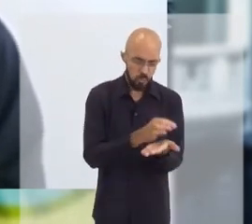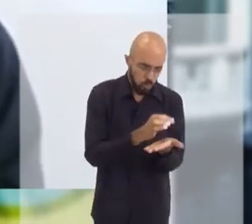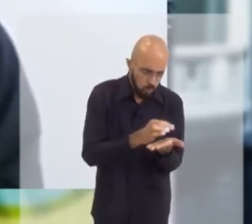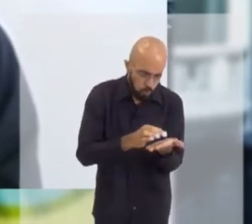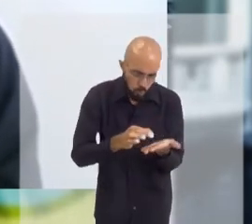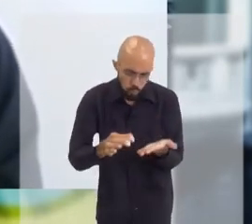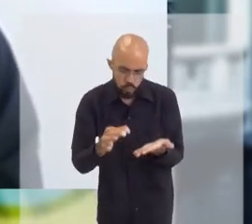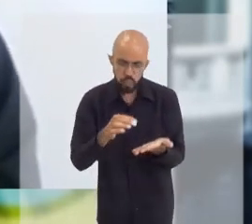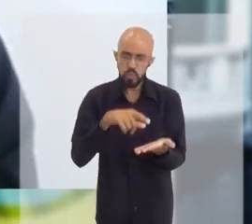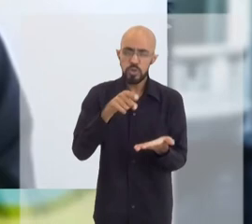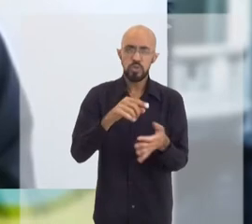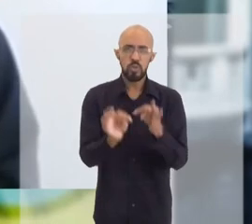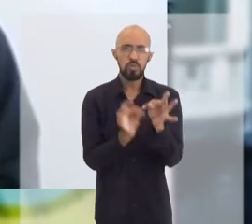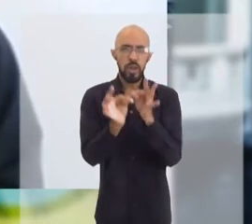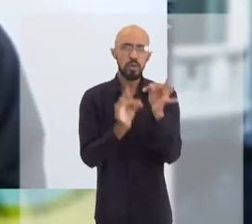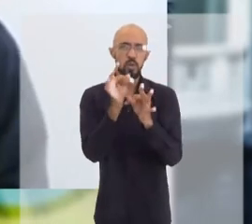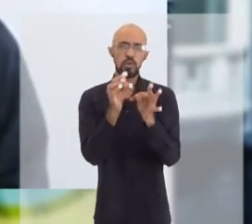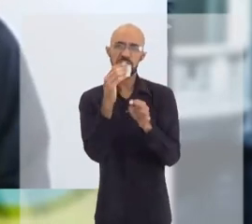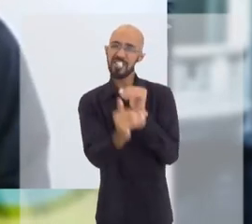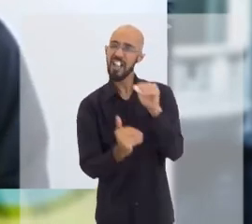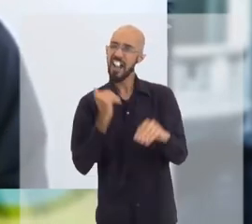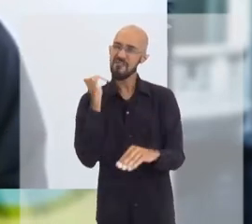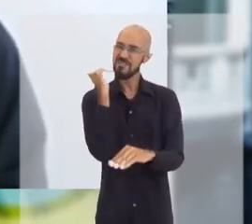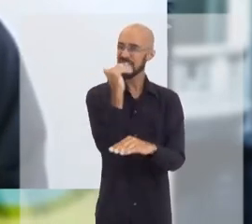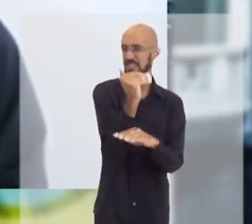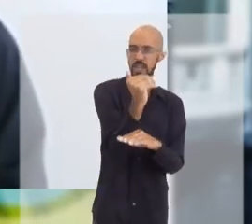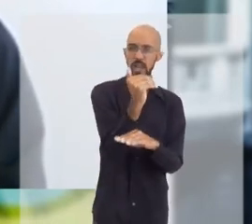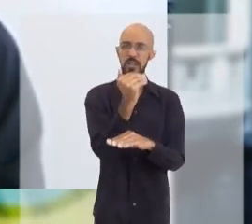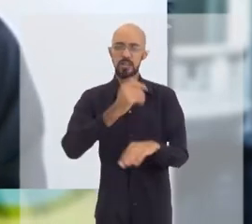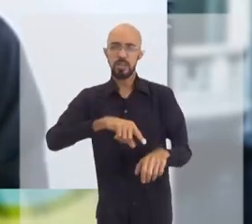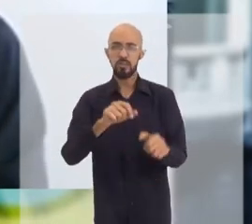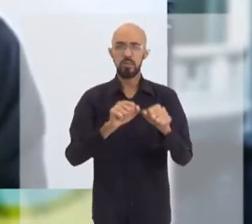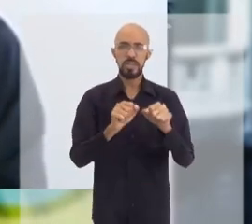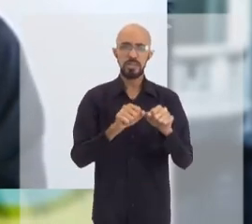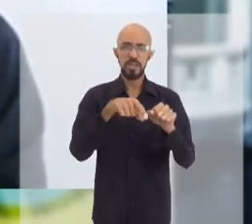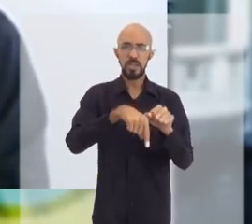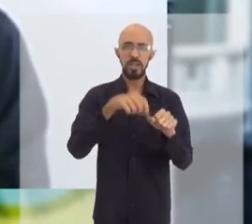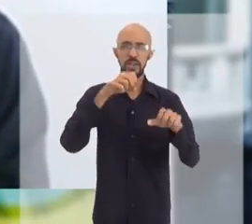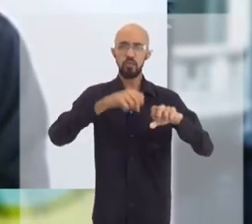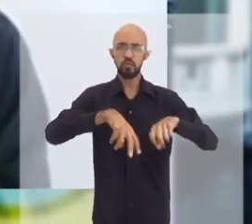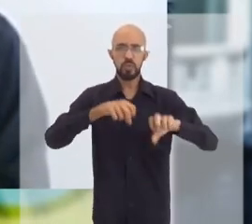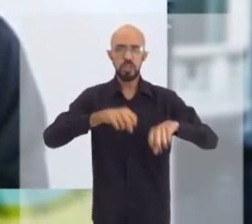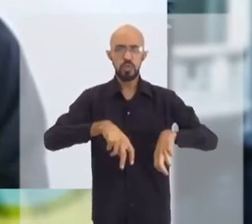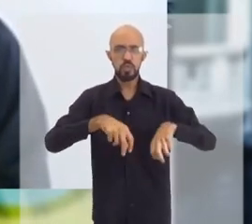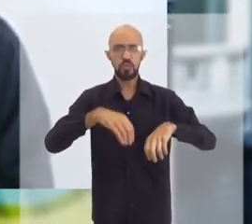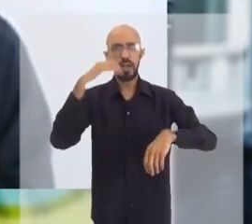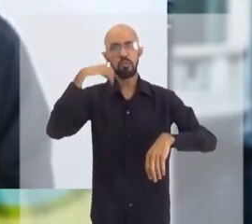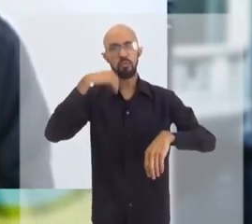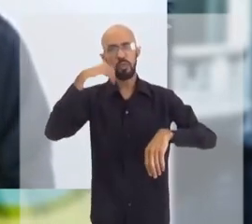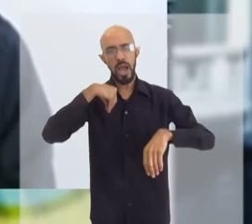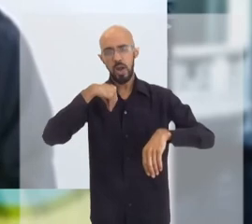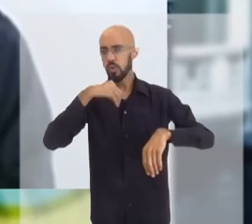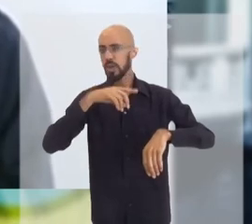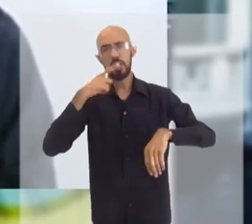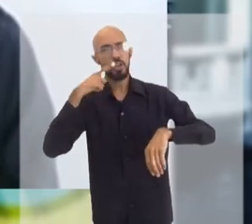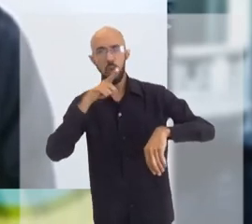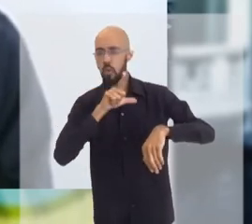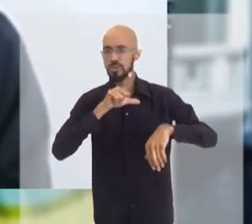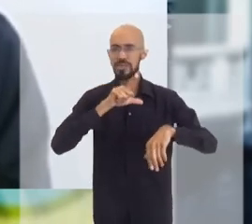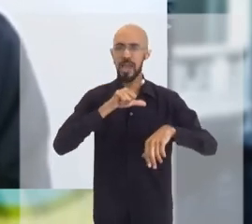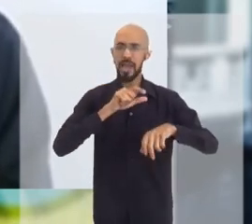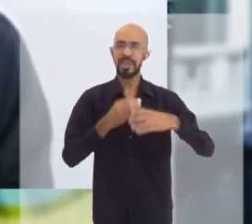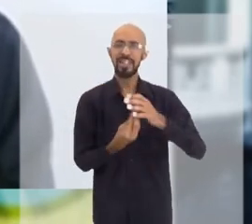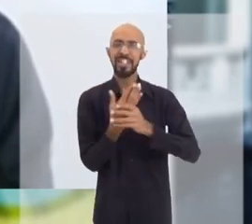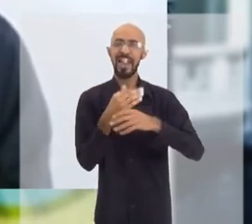culturas ali, umas tecnologias avançadas, fazendo com que aquele vírus fique fraquinho, insuficiente para